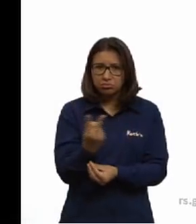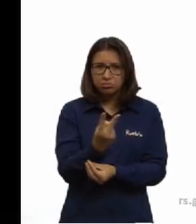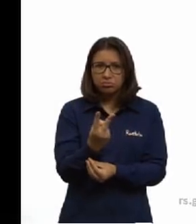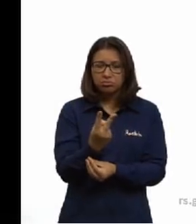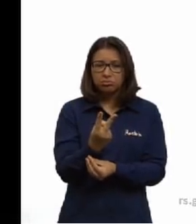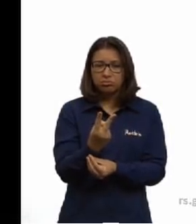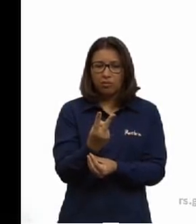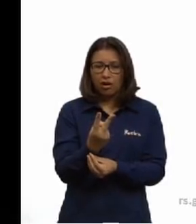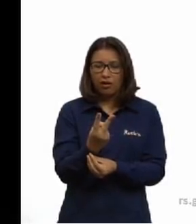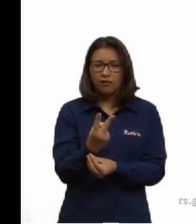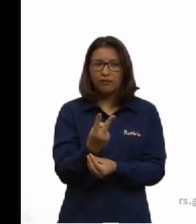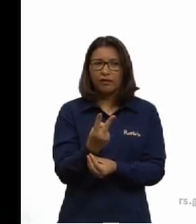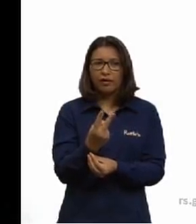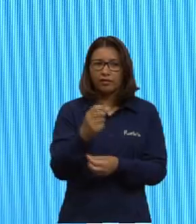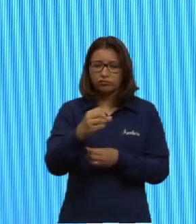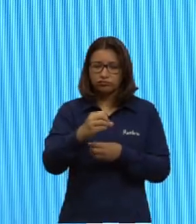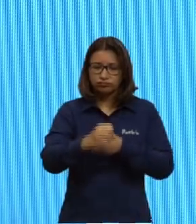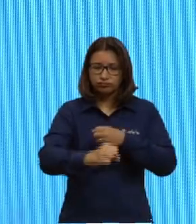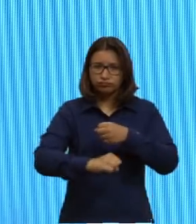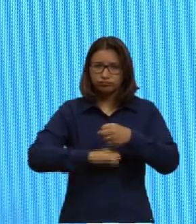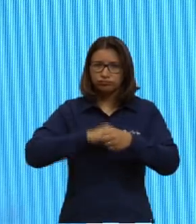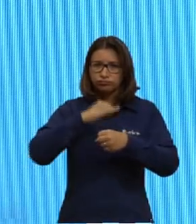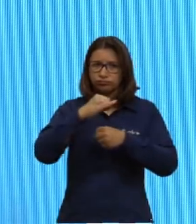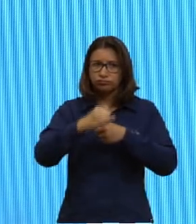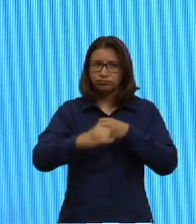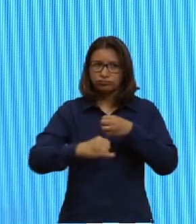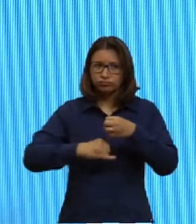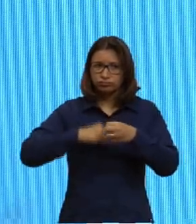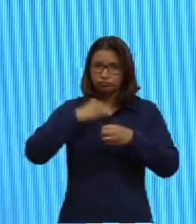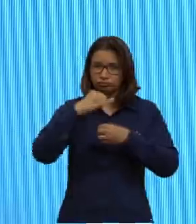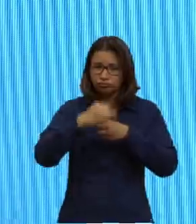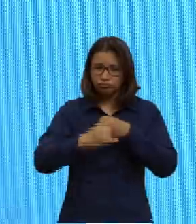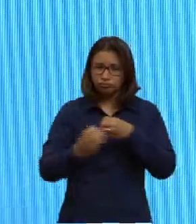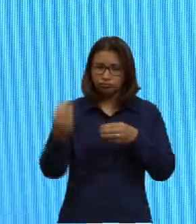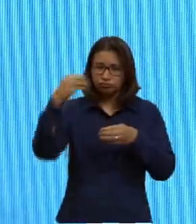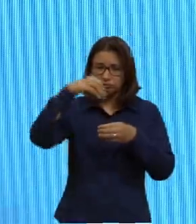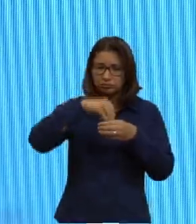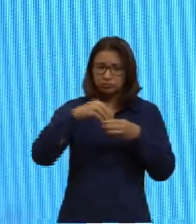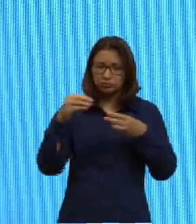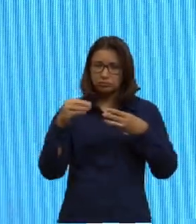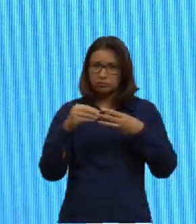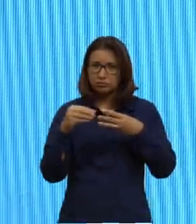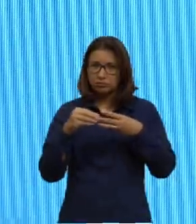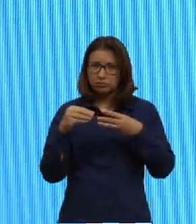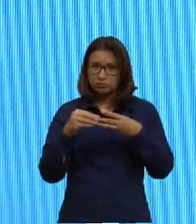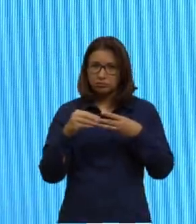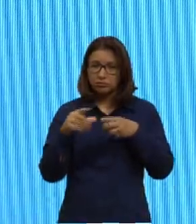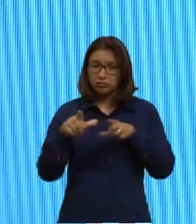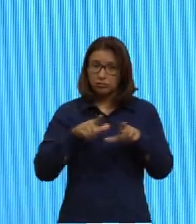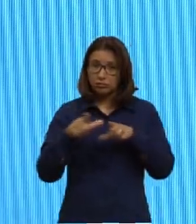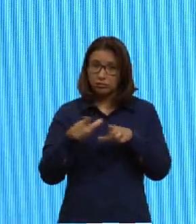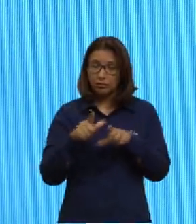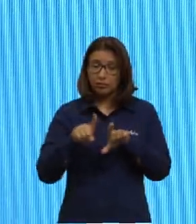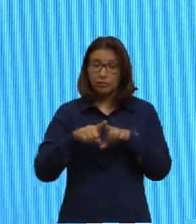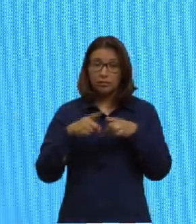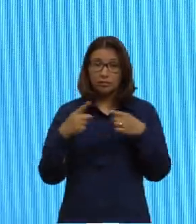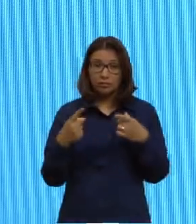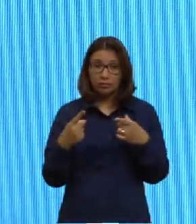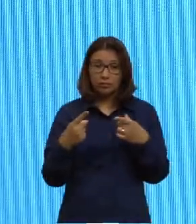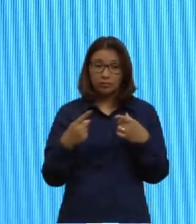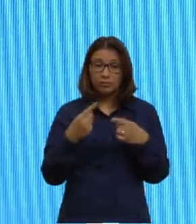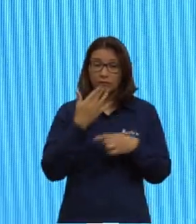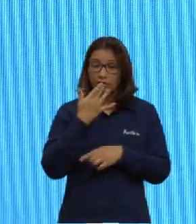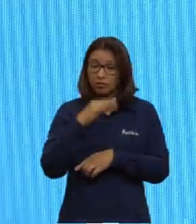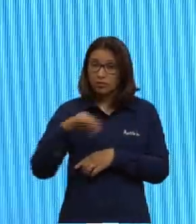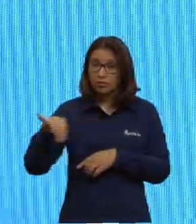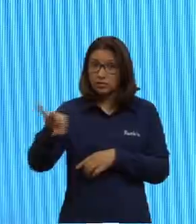íons, que vão estar aí interagindo na célula, mas eles são, então, os sais que